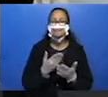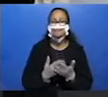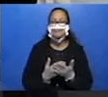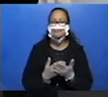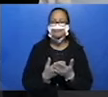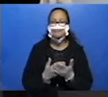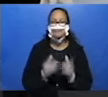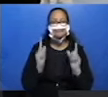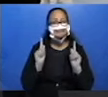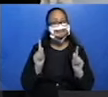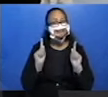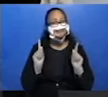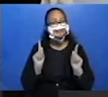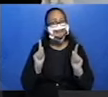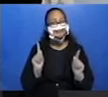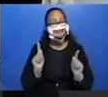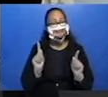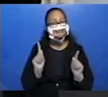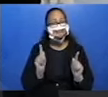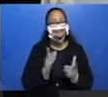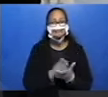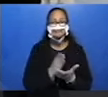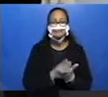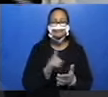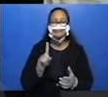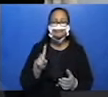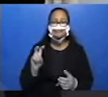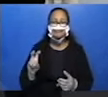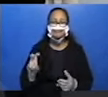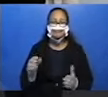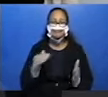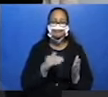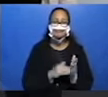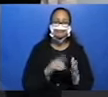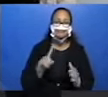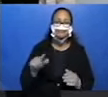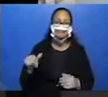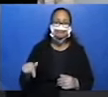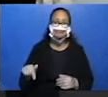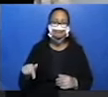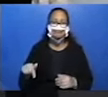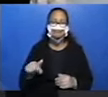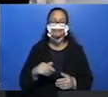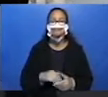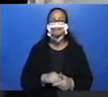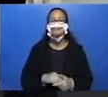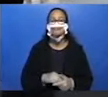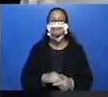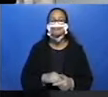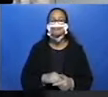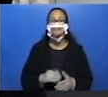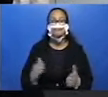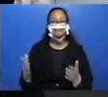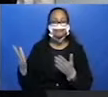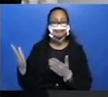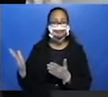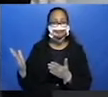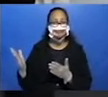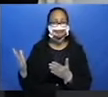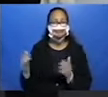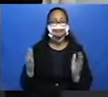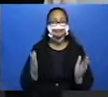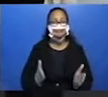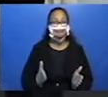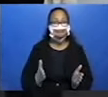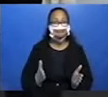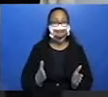aventura incrível a página 15 até 17. A nossa rotina de hoje, tá?